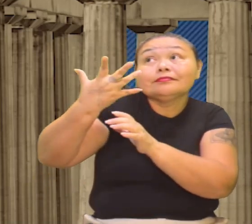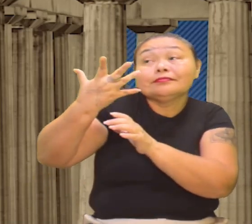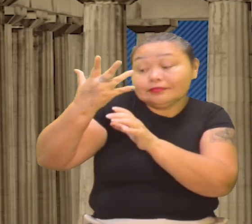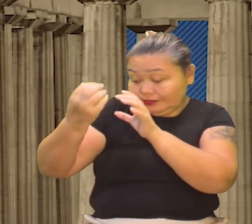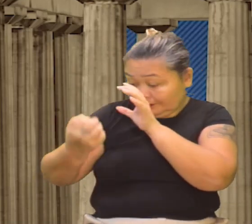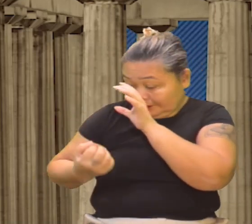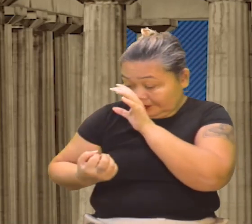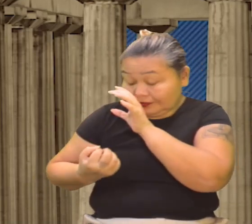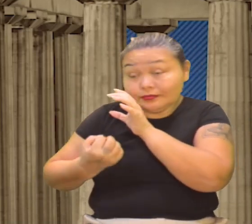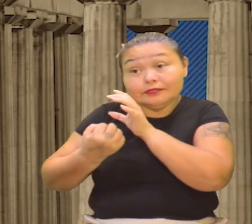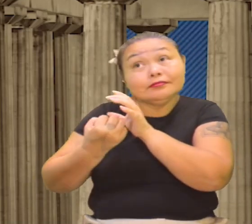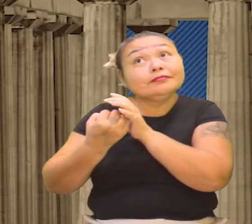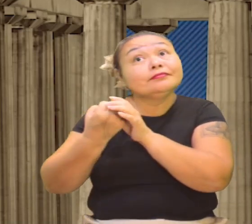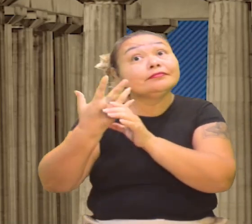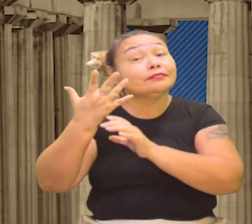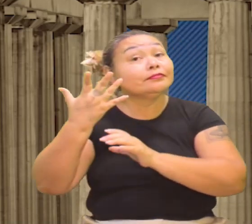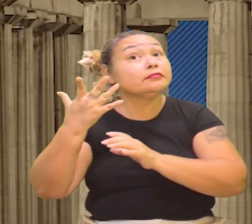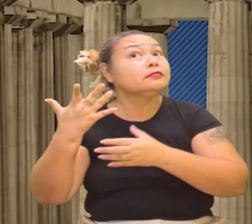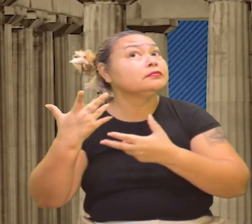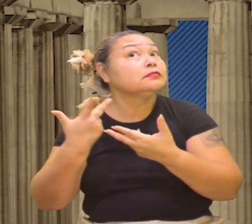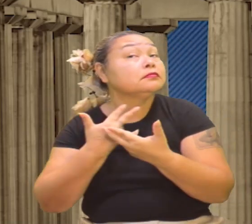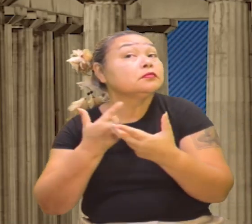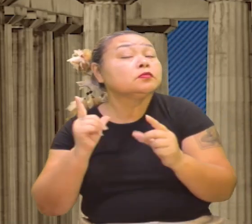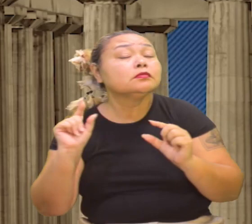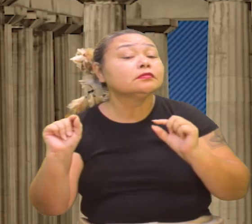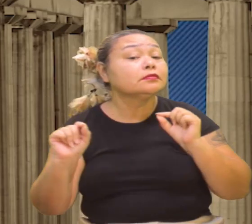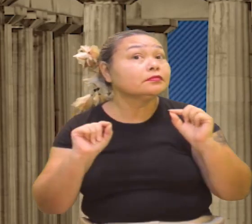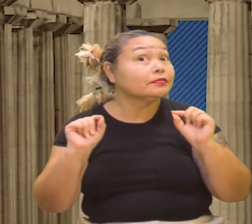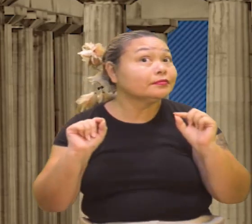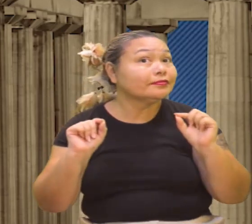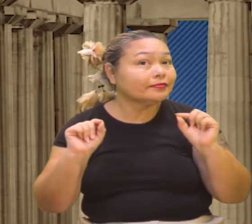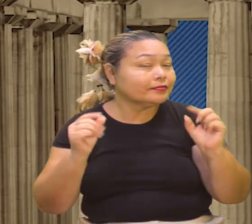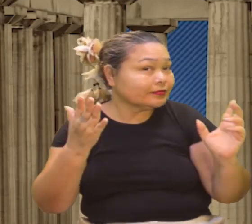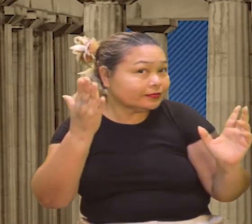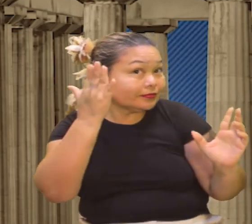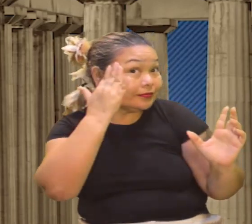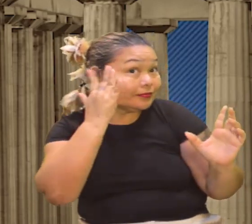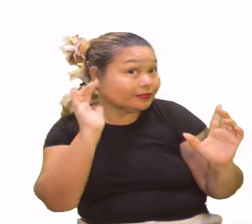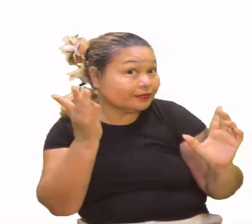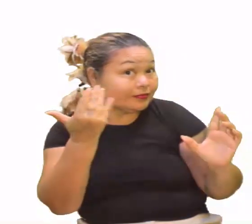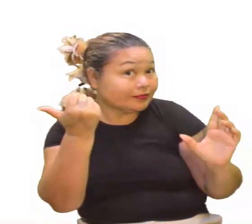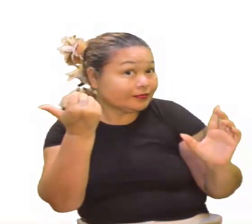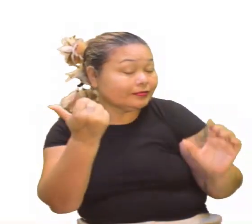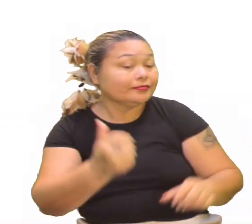renascimento de algo. Mas de quê? Vamos entender agora? Vamos lá.